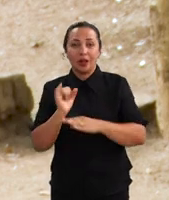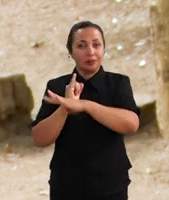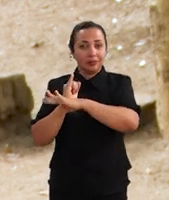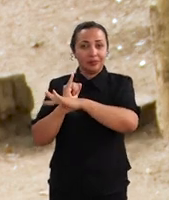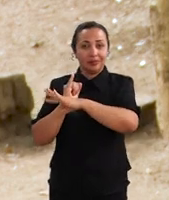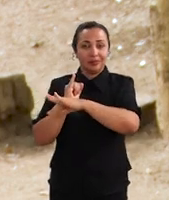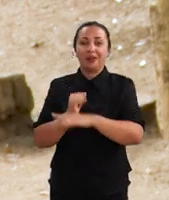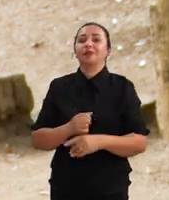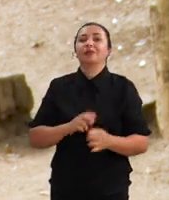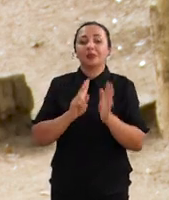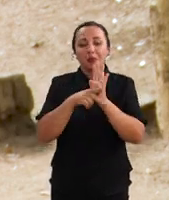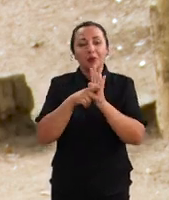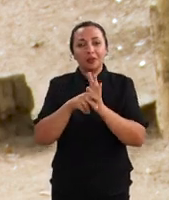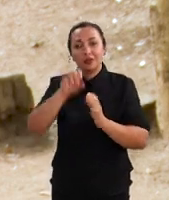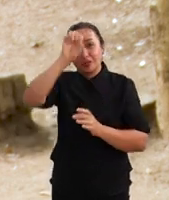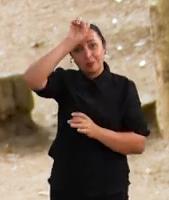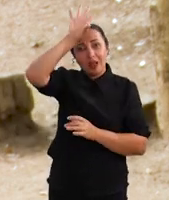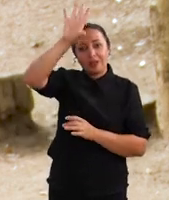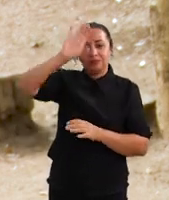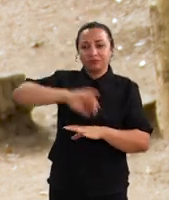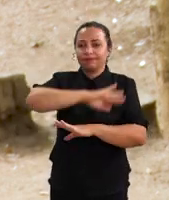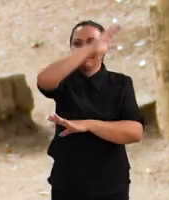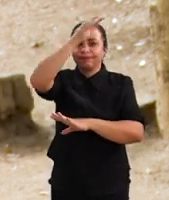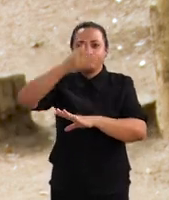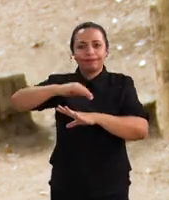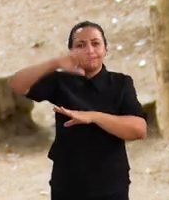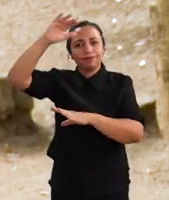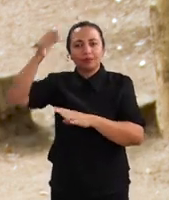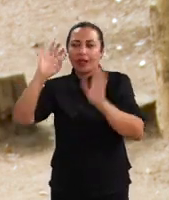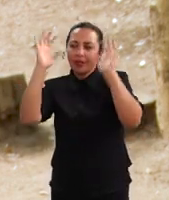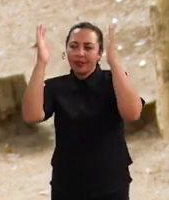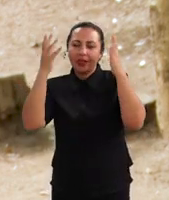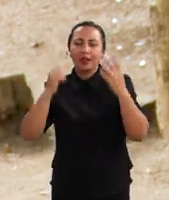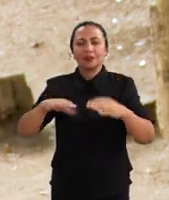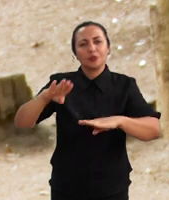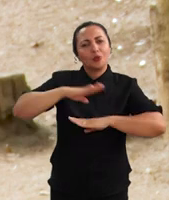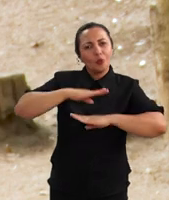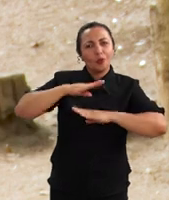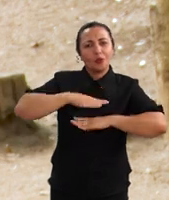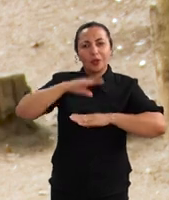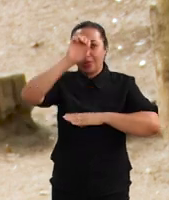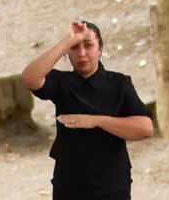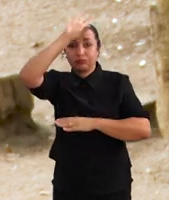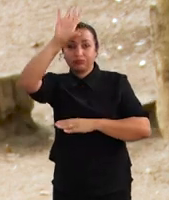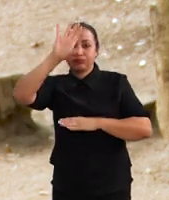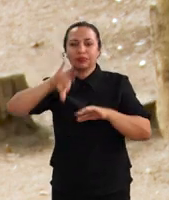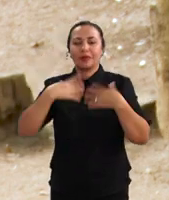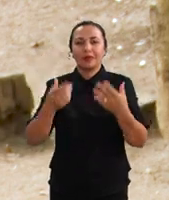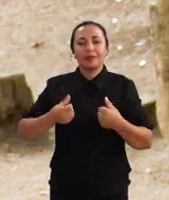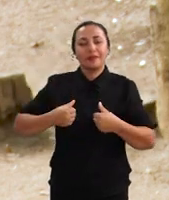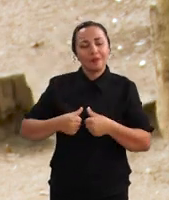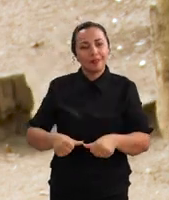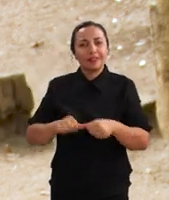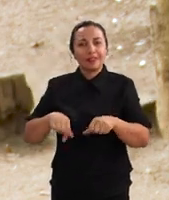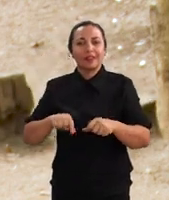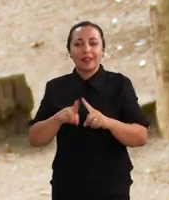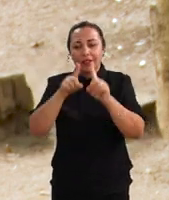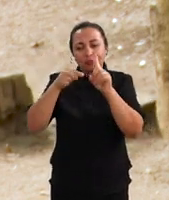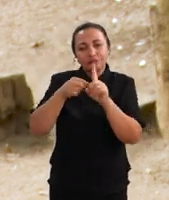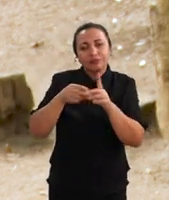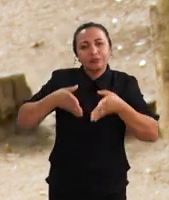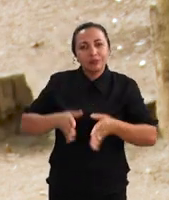pesquisadores do projeto Baleias na Serra analisam o comportamento das espécies jubarte durante sua temporada reprodutiva,